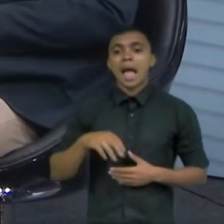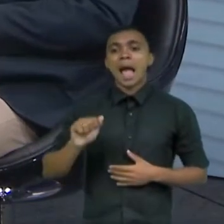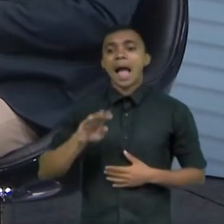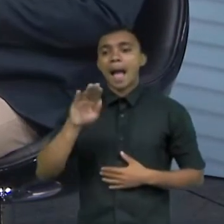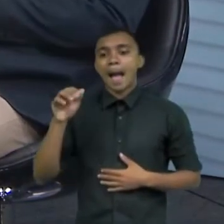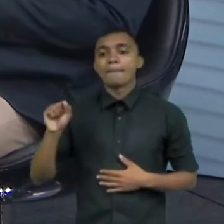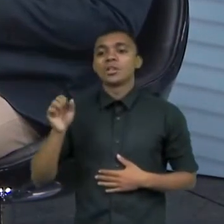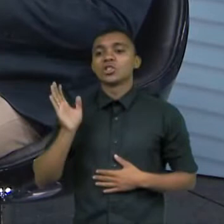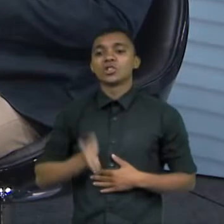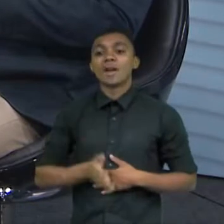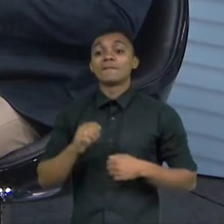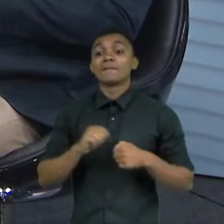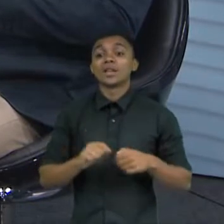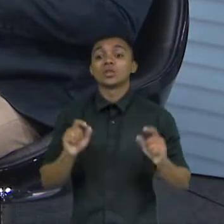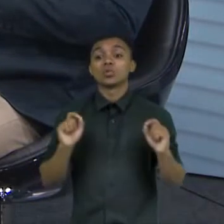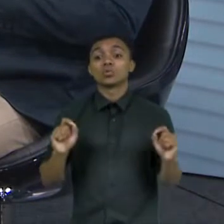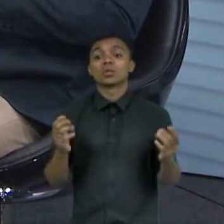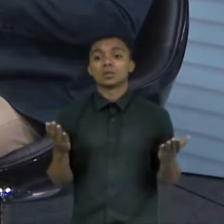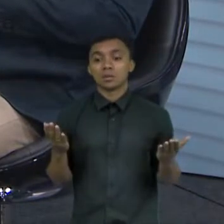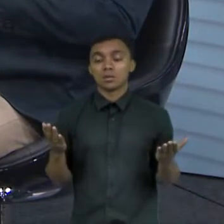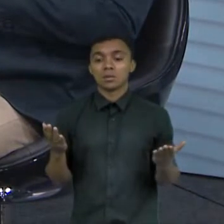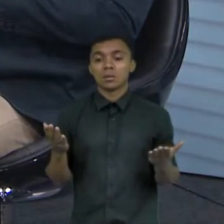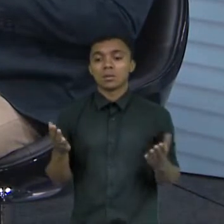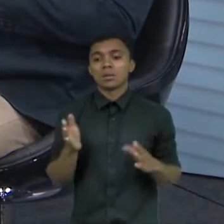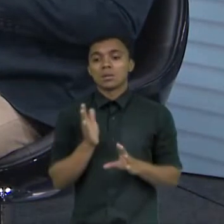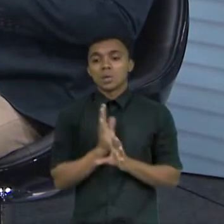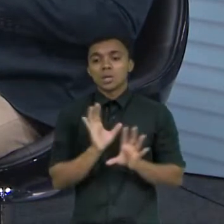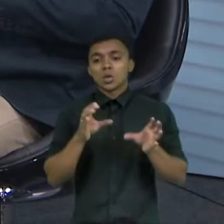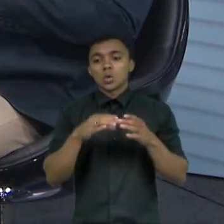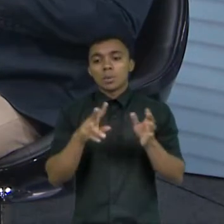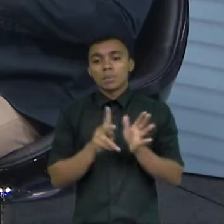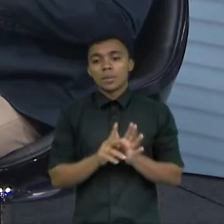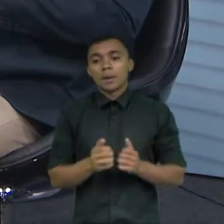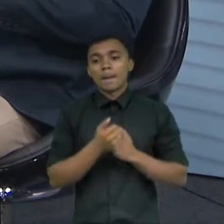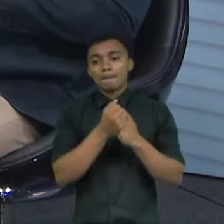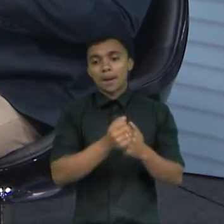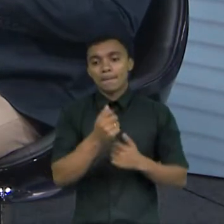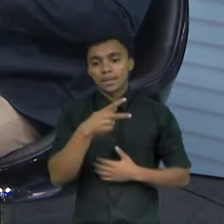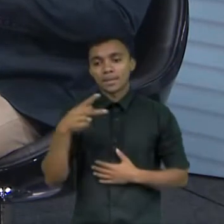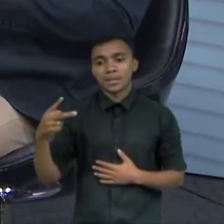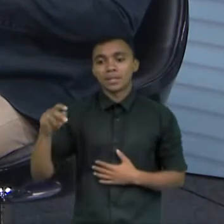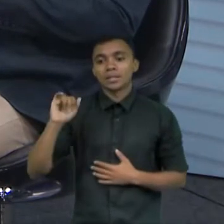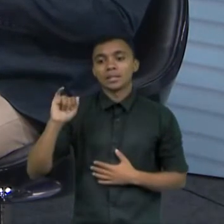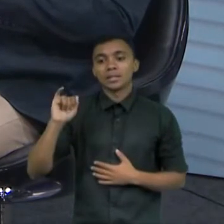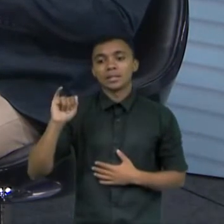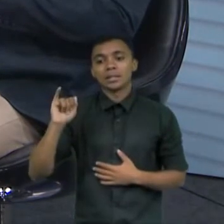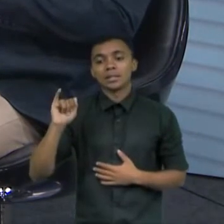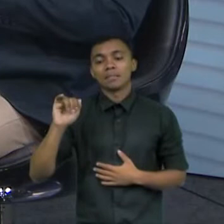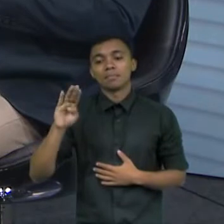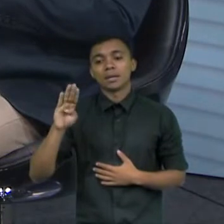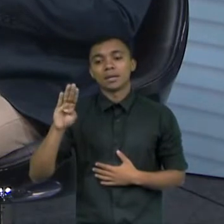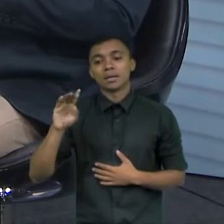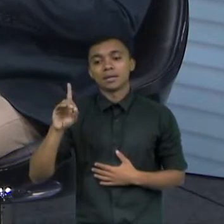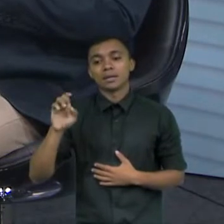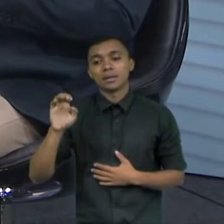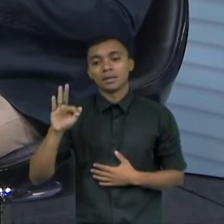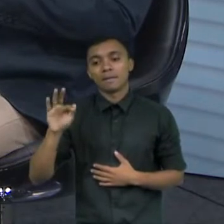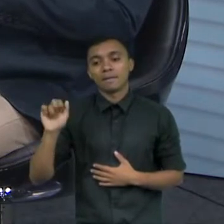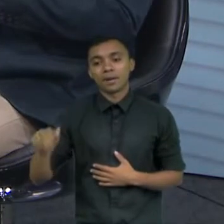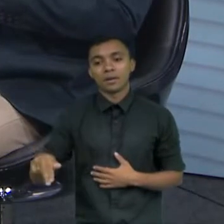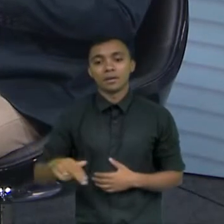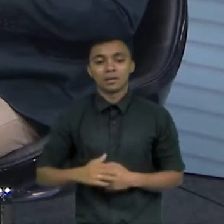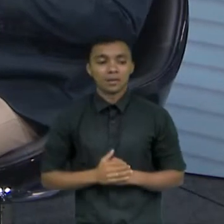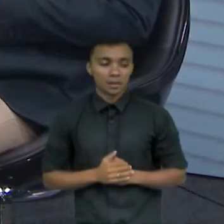integra a comissão de apoio a vice-presidente do IBDFAN falei um pouco desse instituto brasileiro de direito de família